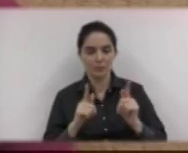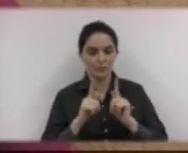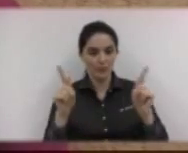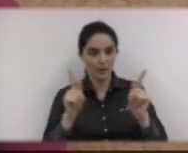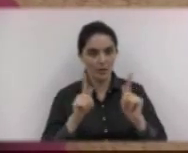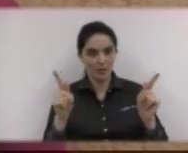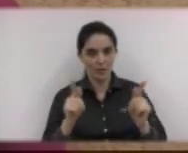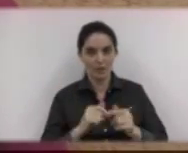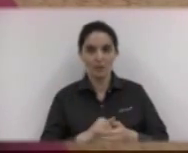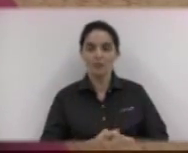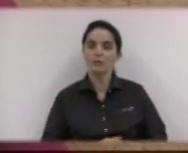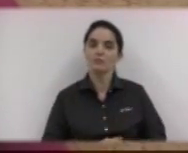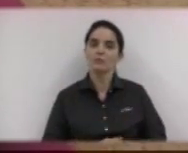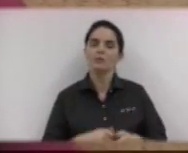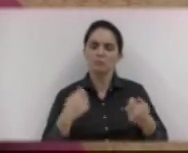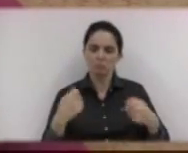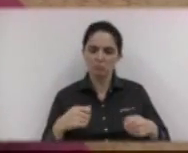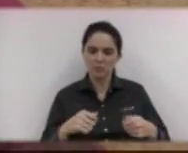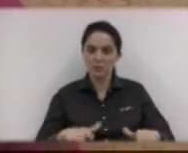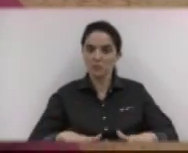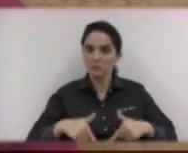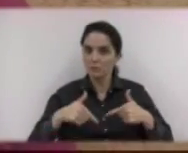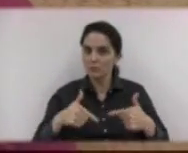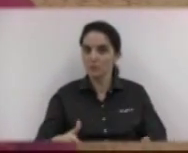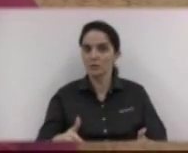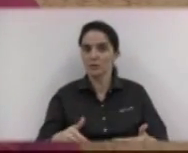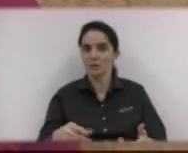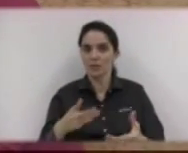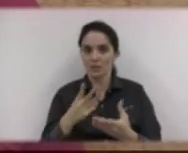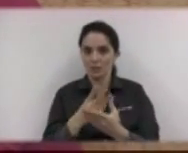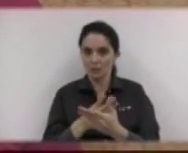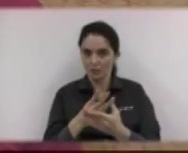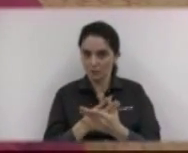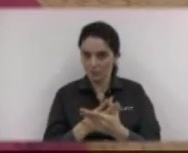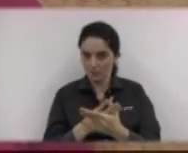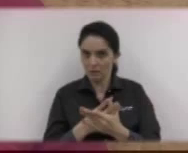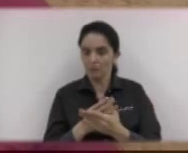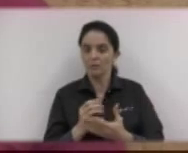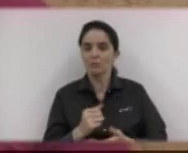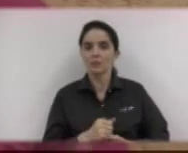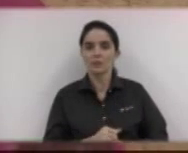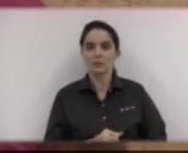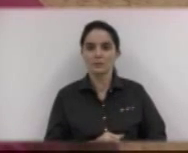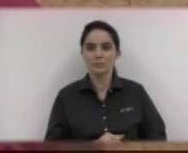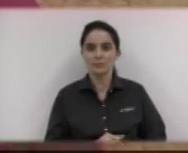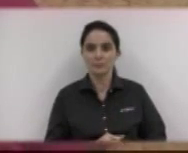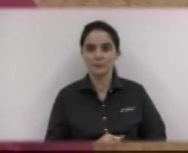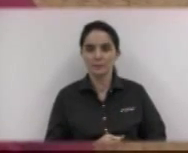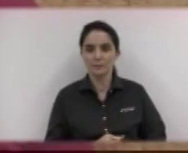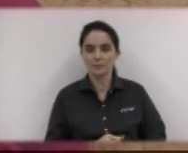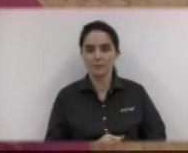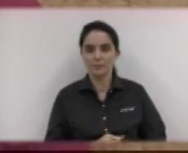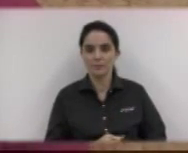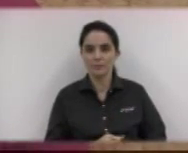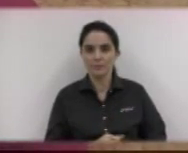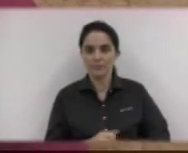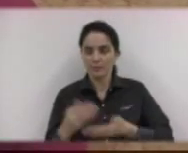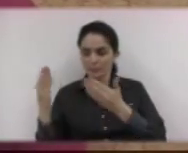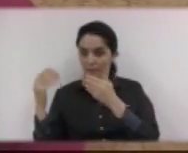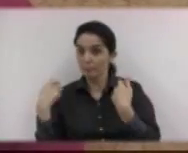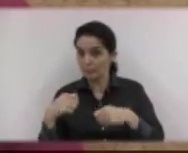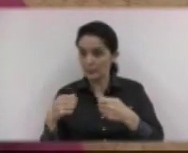à luta. Então, a Câmara Municipal, eu acho que cabe agora convidar o